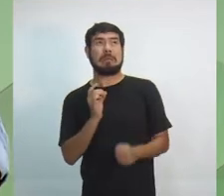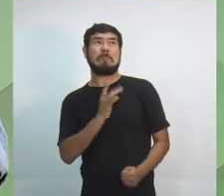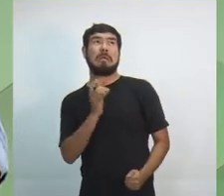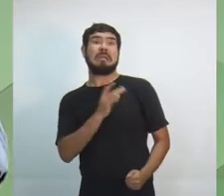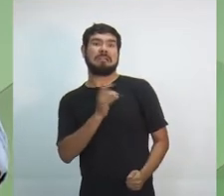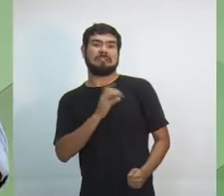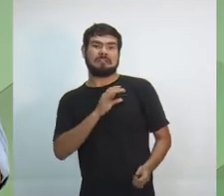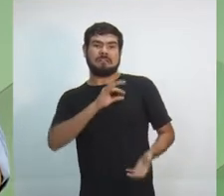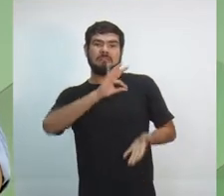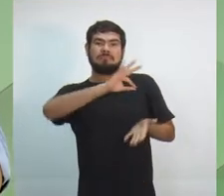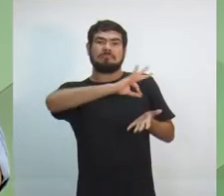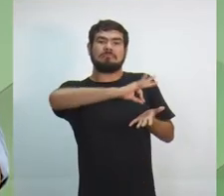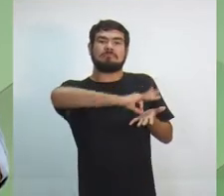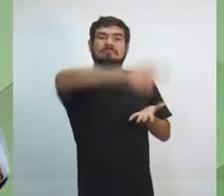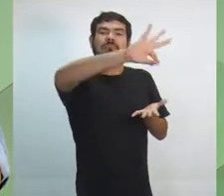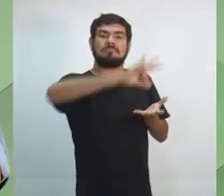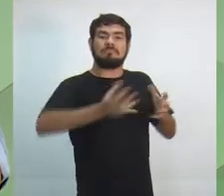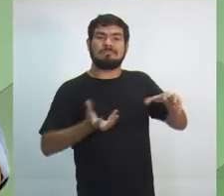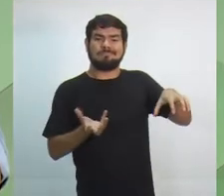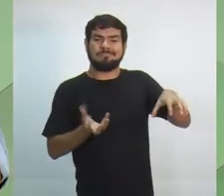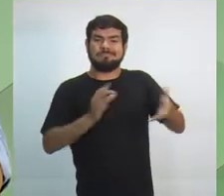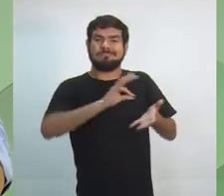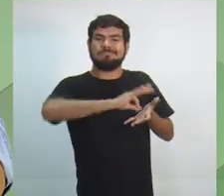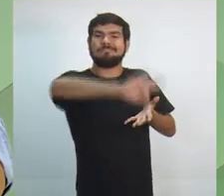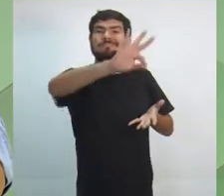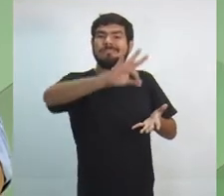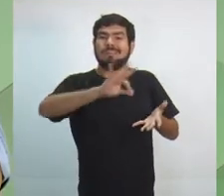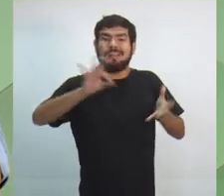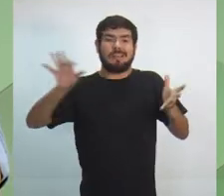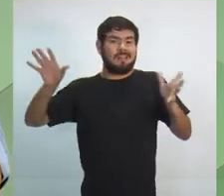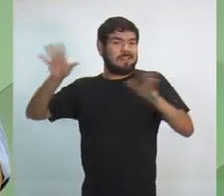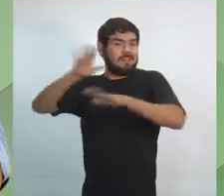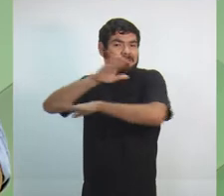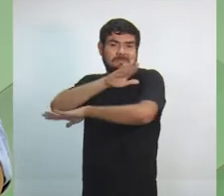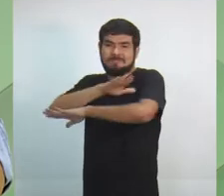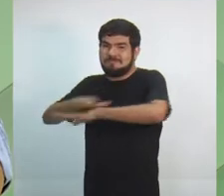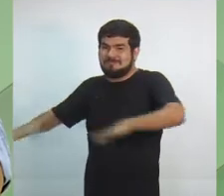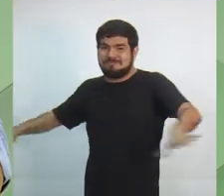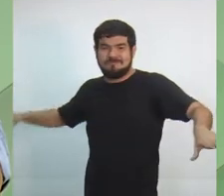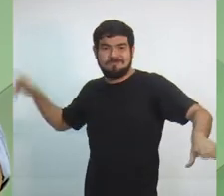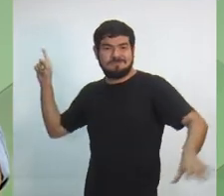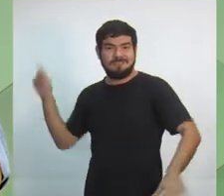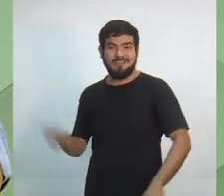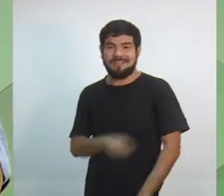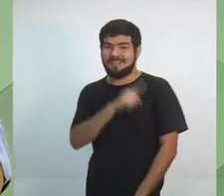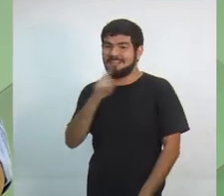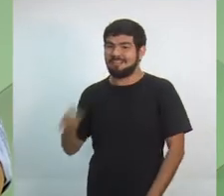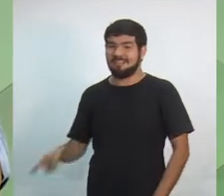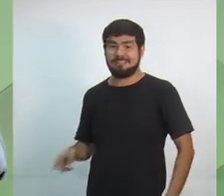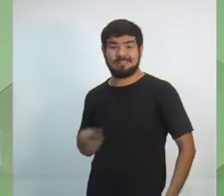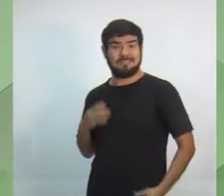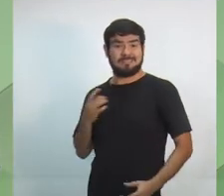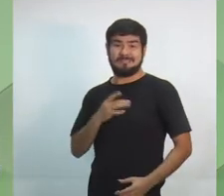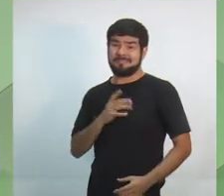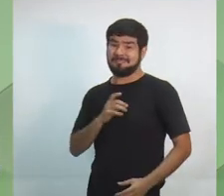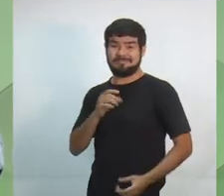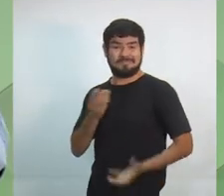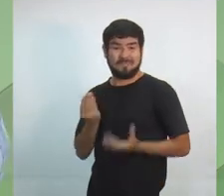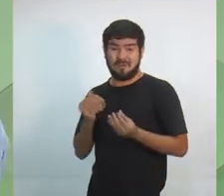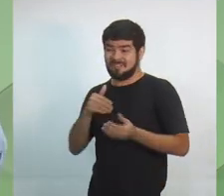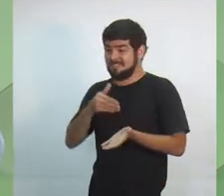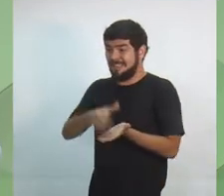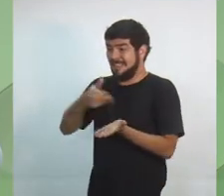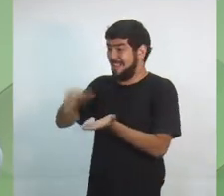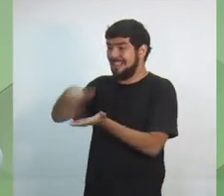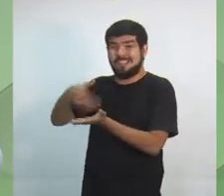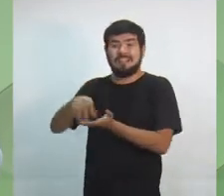lá em Brasília, causar um tsunami aqui ameaçando milhares de empregos, como tem acontecido com o polo de concentrados. Nós